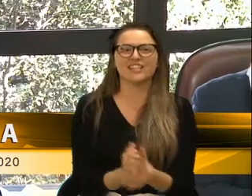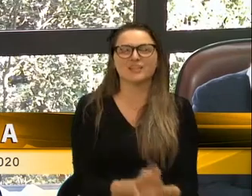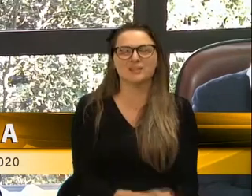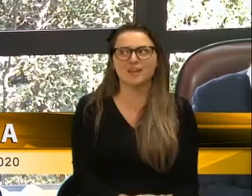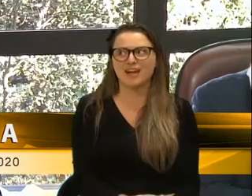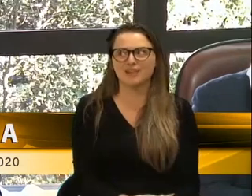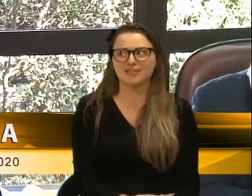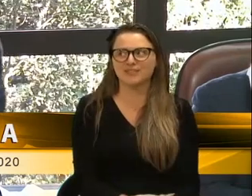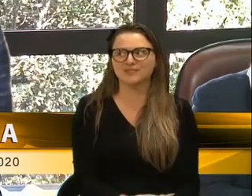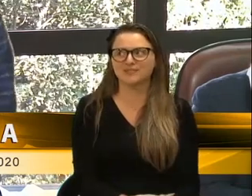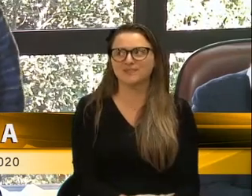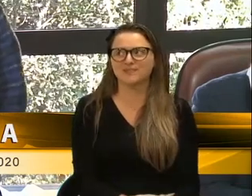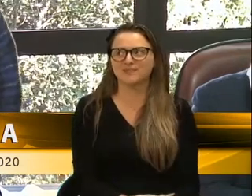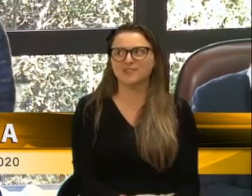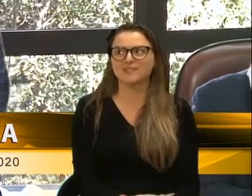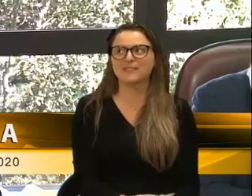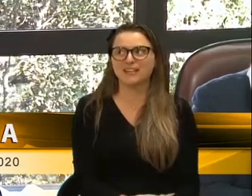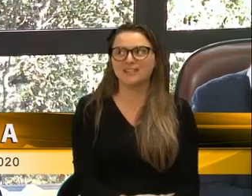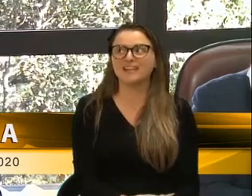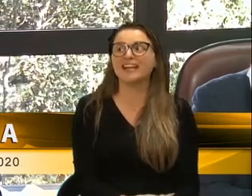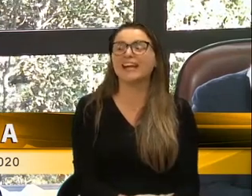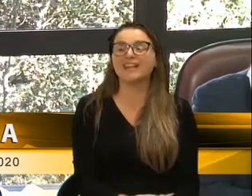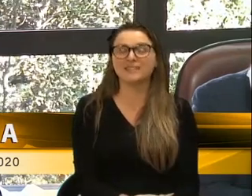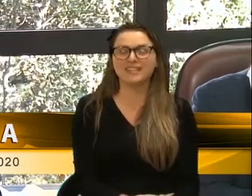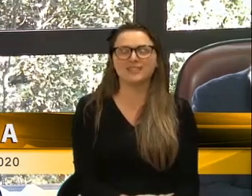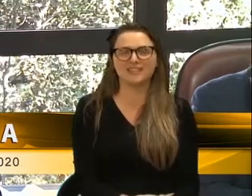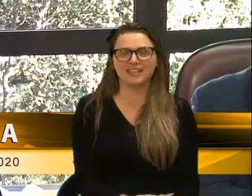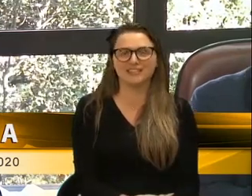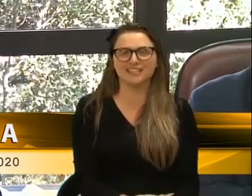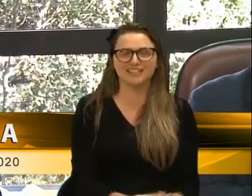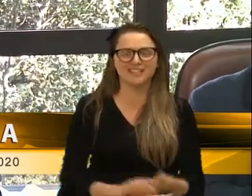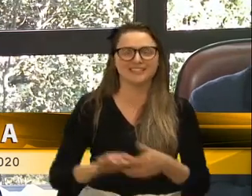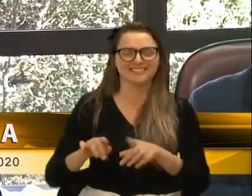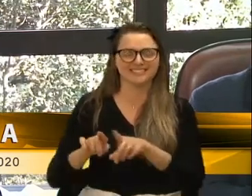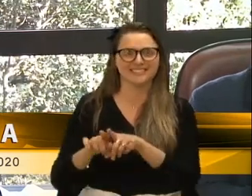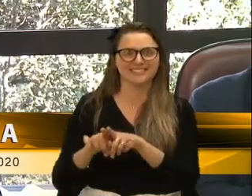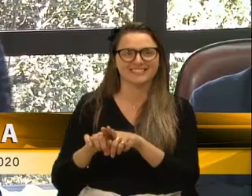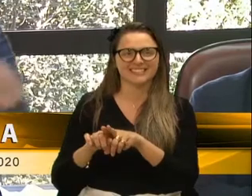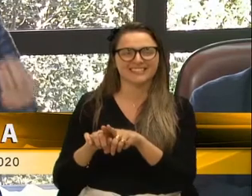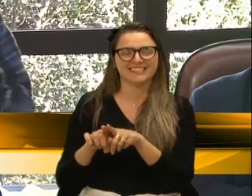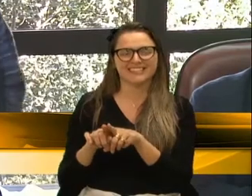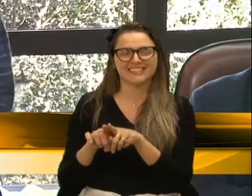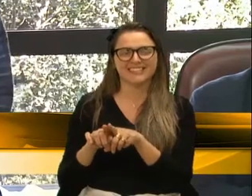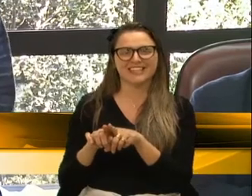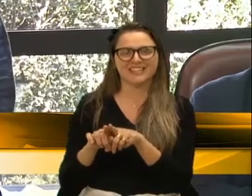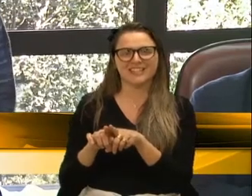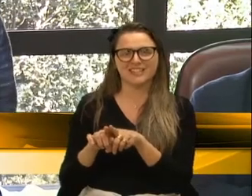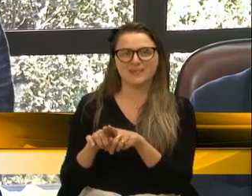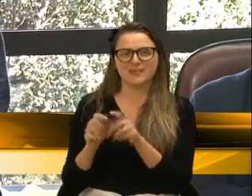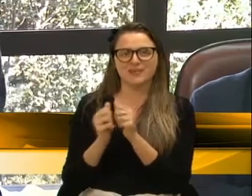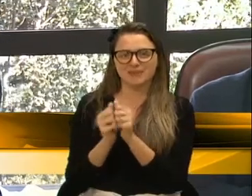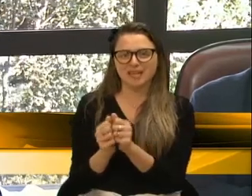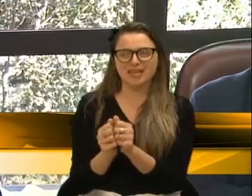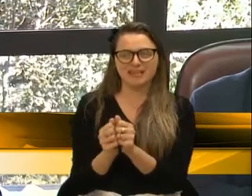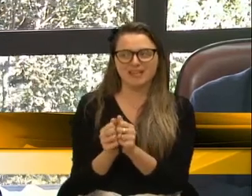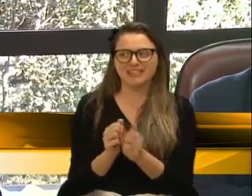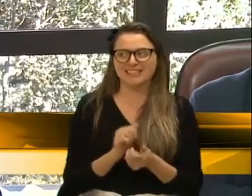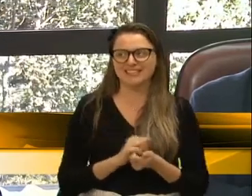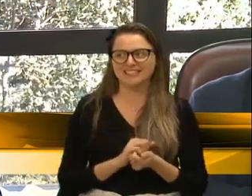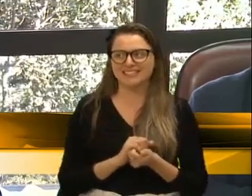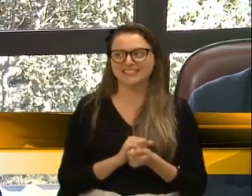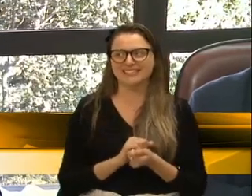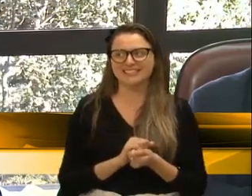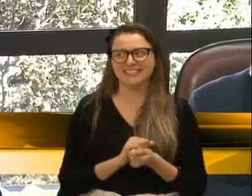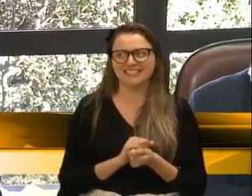Carlos Pitão, lá em Caravaios também, domingo. Que Deus console da família também, desse nosso